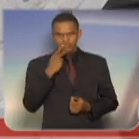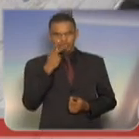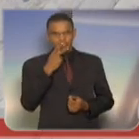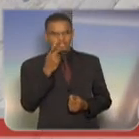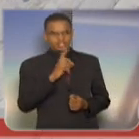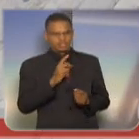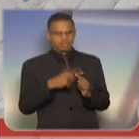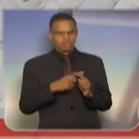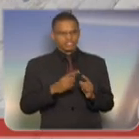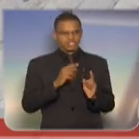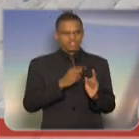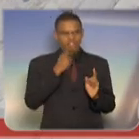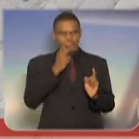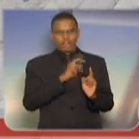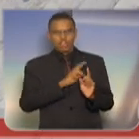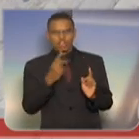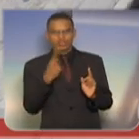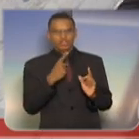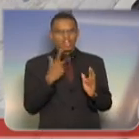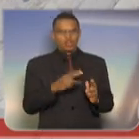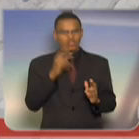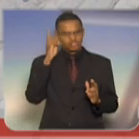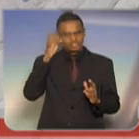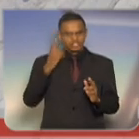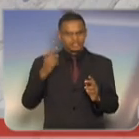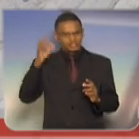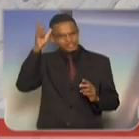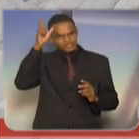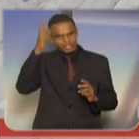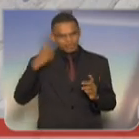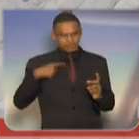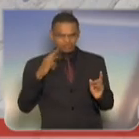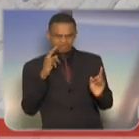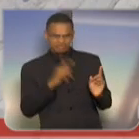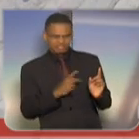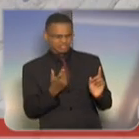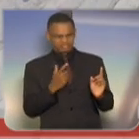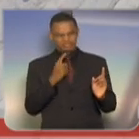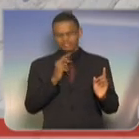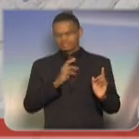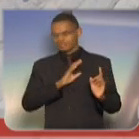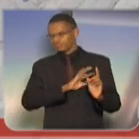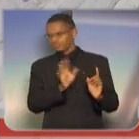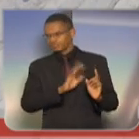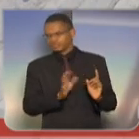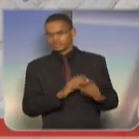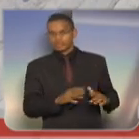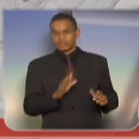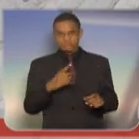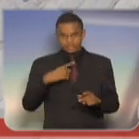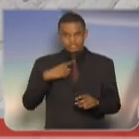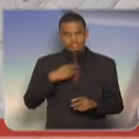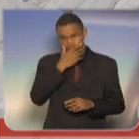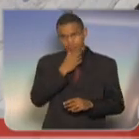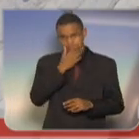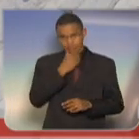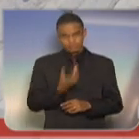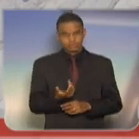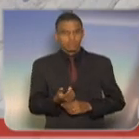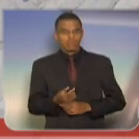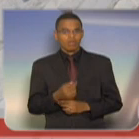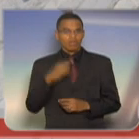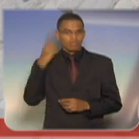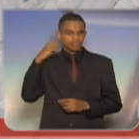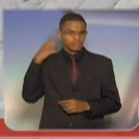entendeu? Quanto mais fala o nome do diabo, mais forte ele fica. Então, eu não vou citar o nome do deputado, porque para mim também não quer dizer nada, mas teve um deputado lá, que deve ser da